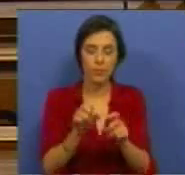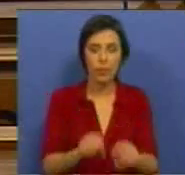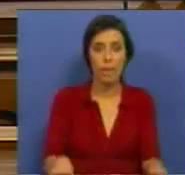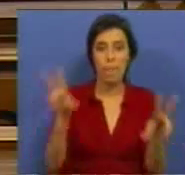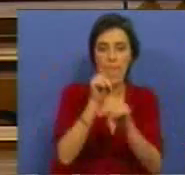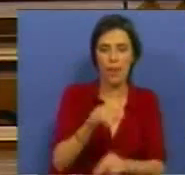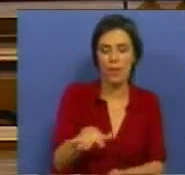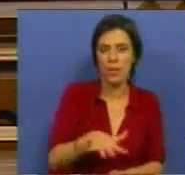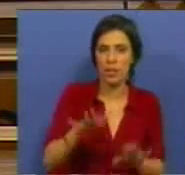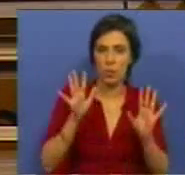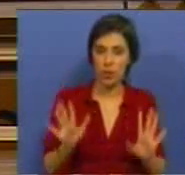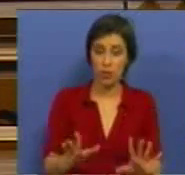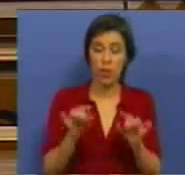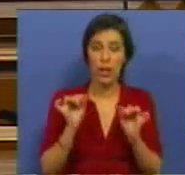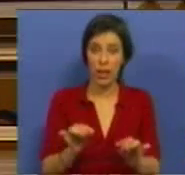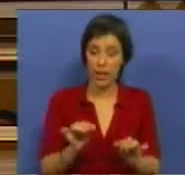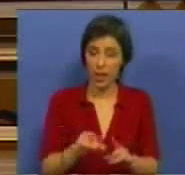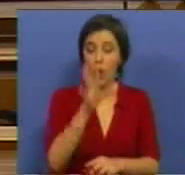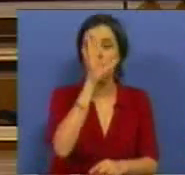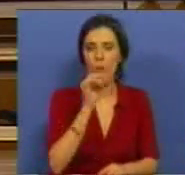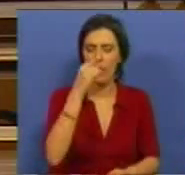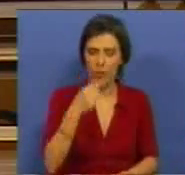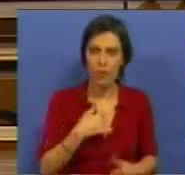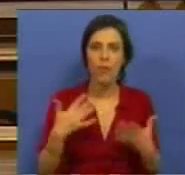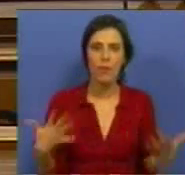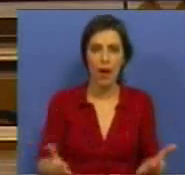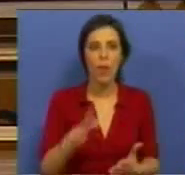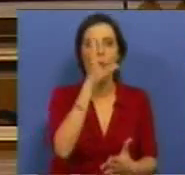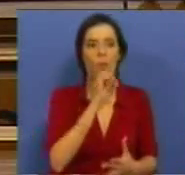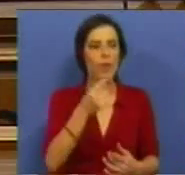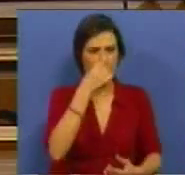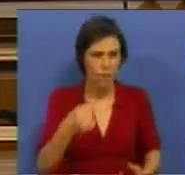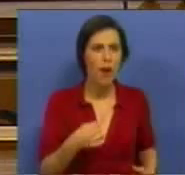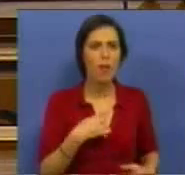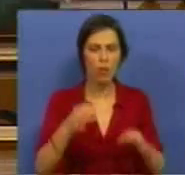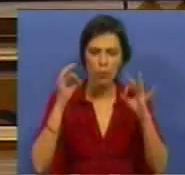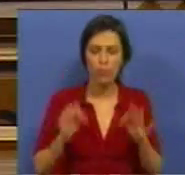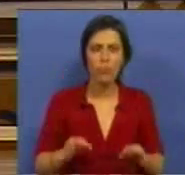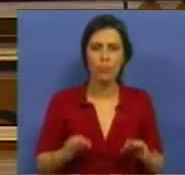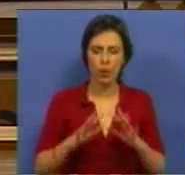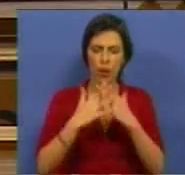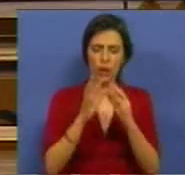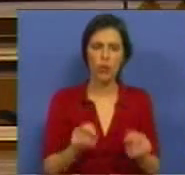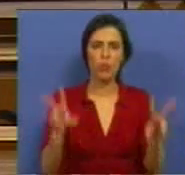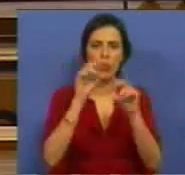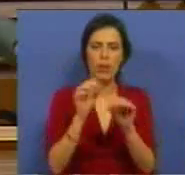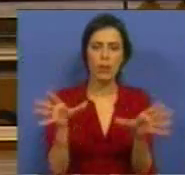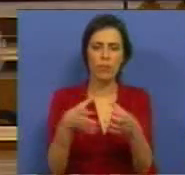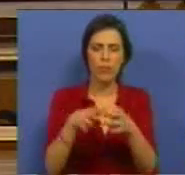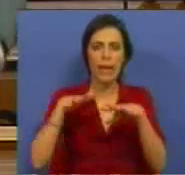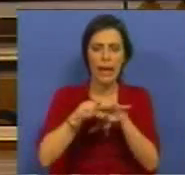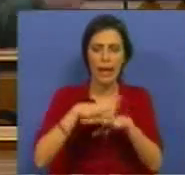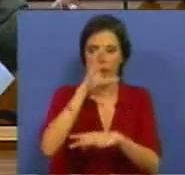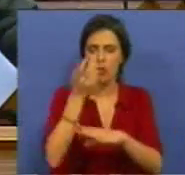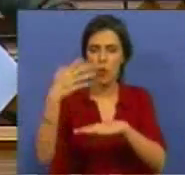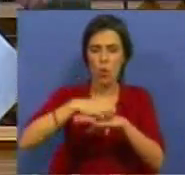novas situações. E é aqui que o Governo falha e que o Governo falhou com a reestruturação da rede consular e